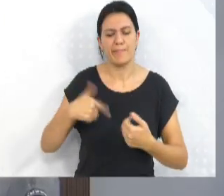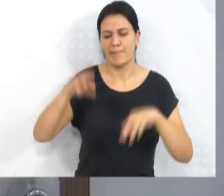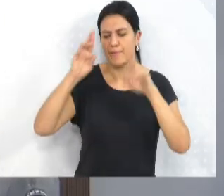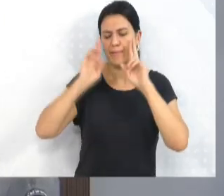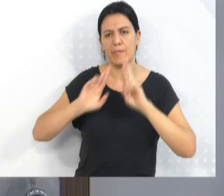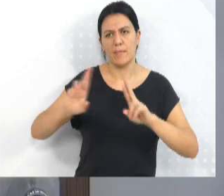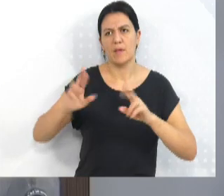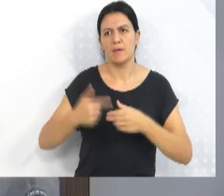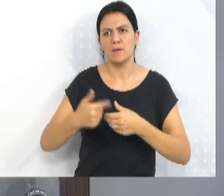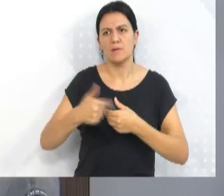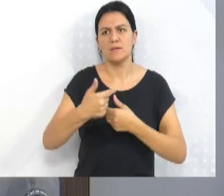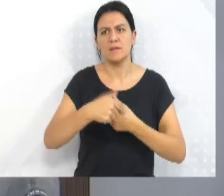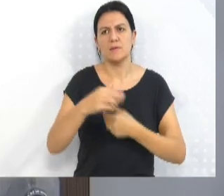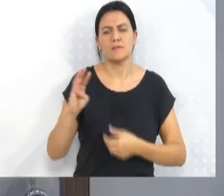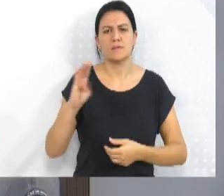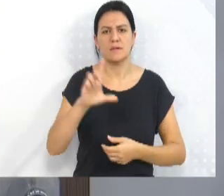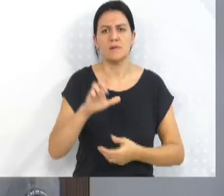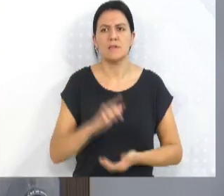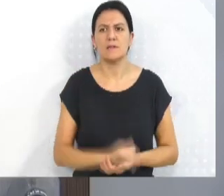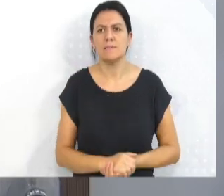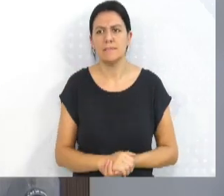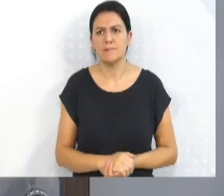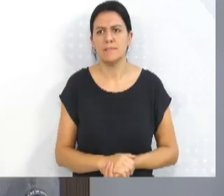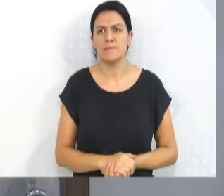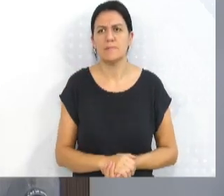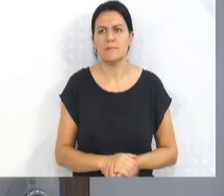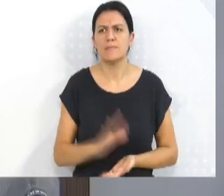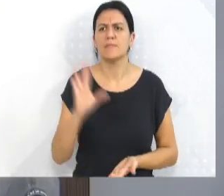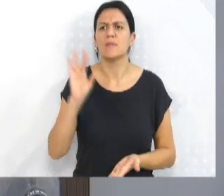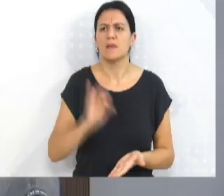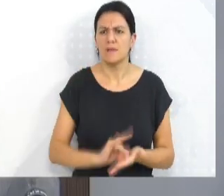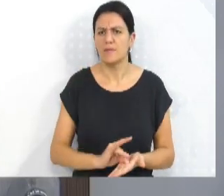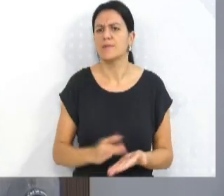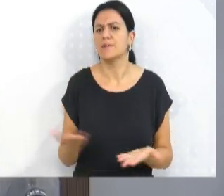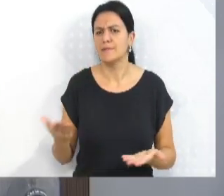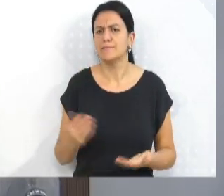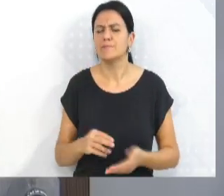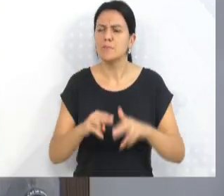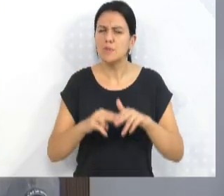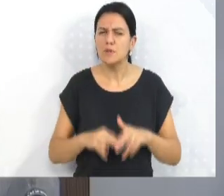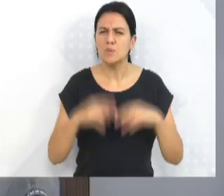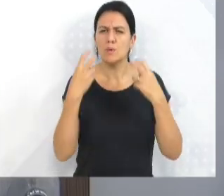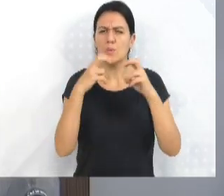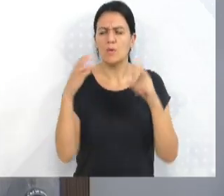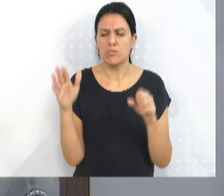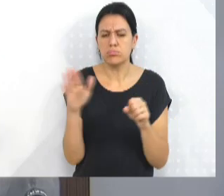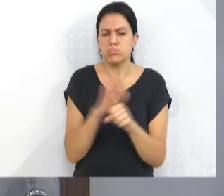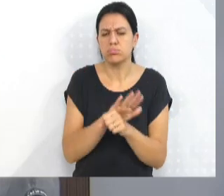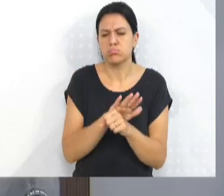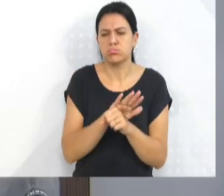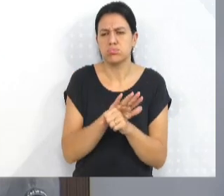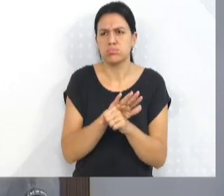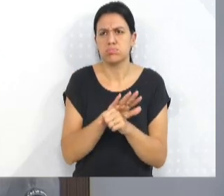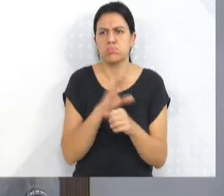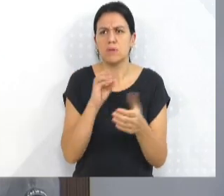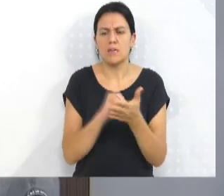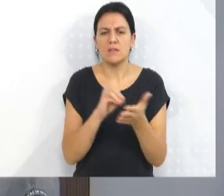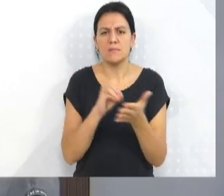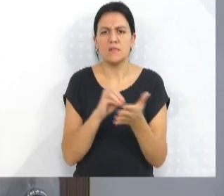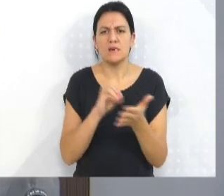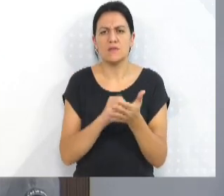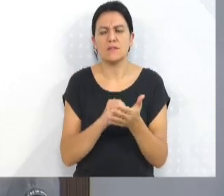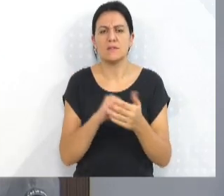não respeita o povo blumenauense. Essa que é a verdade. Por isso, muitos ônibus lotados, por isso, muita falta de linhas, muita falta de horários,